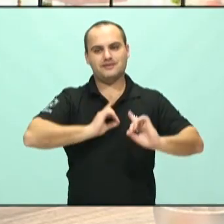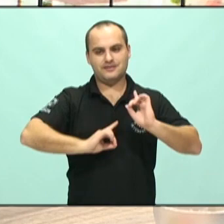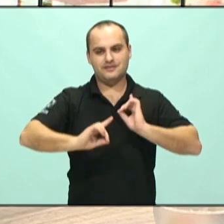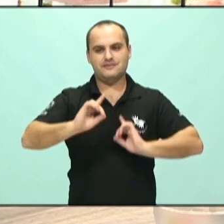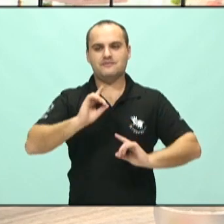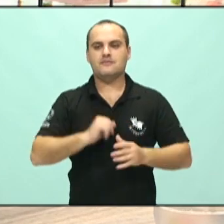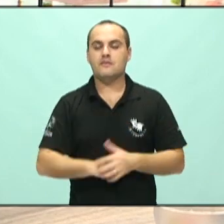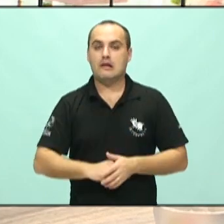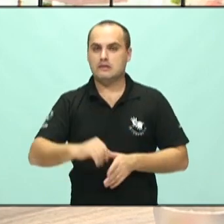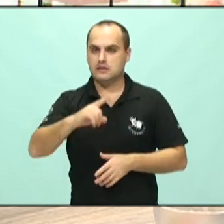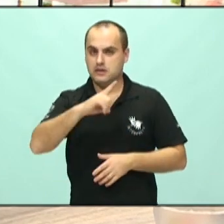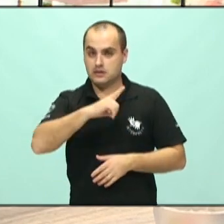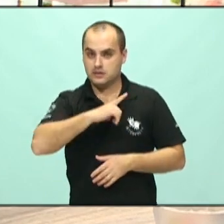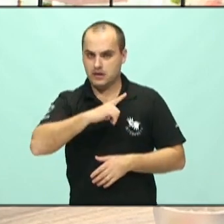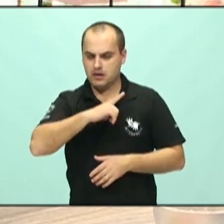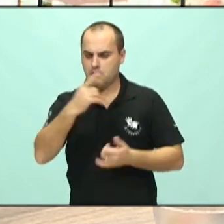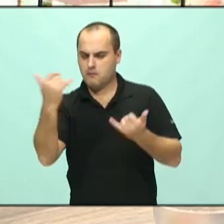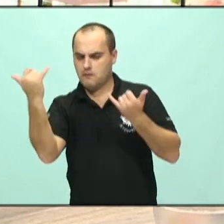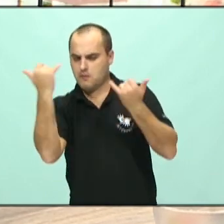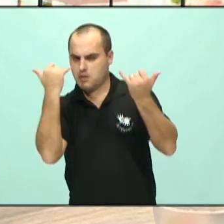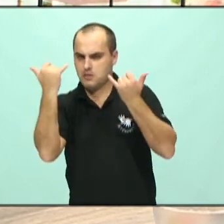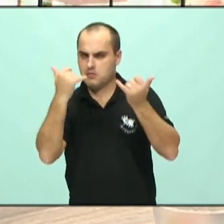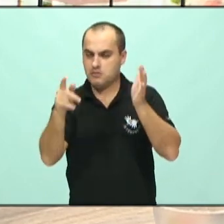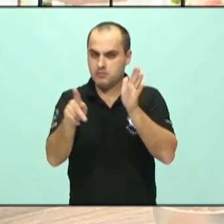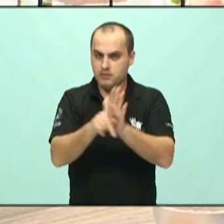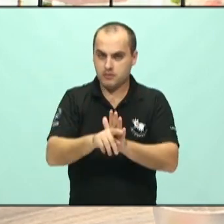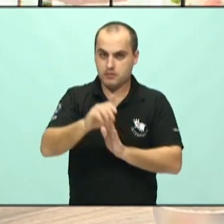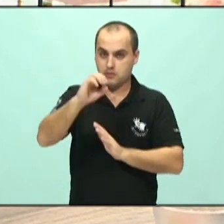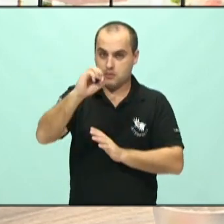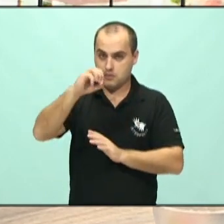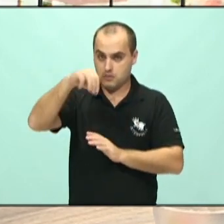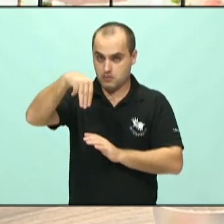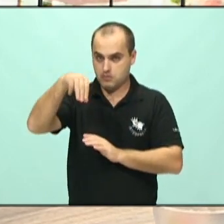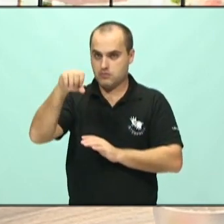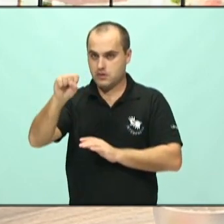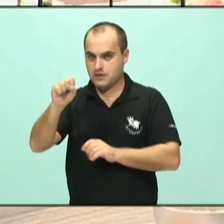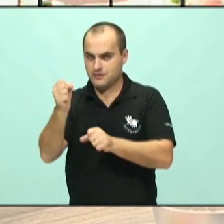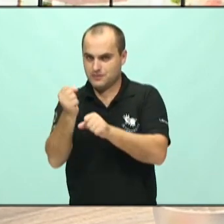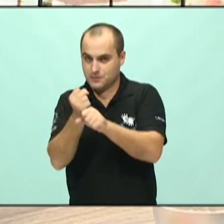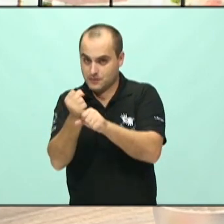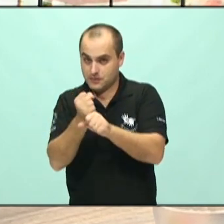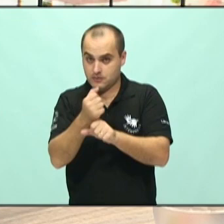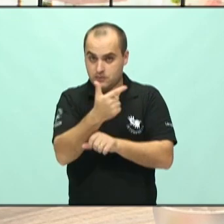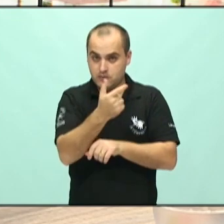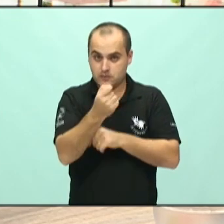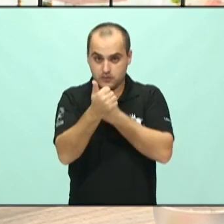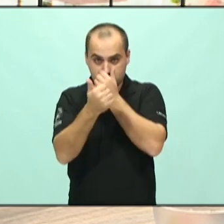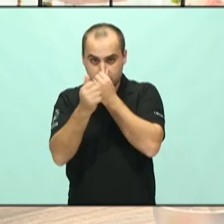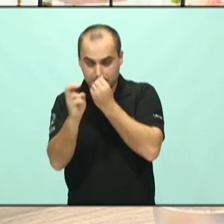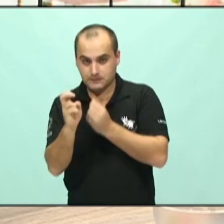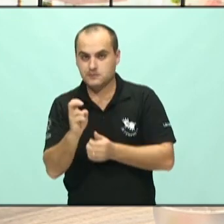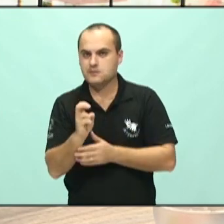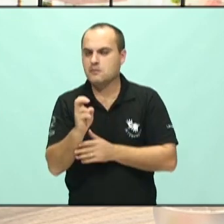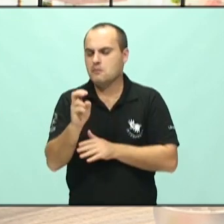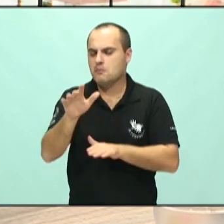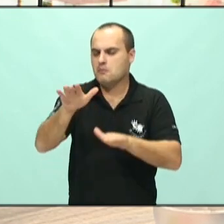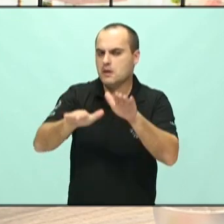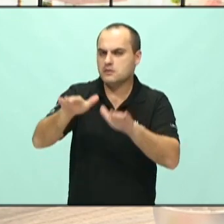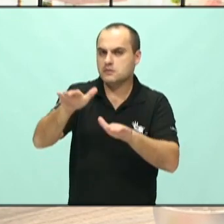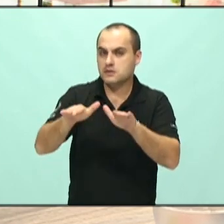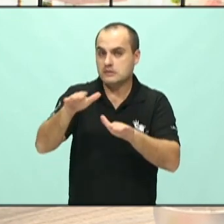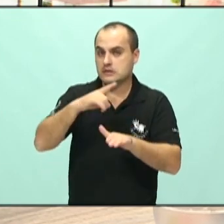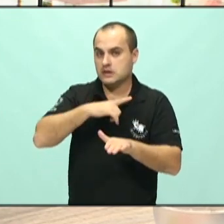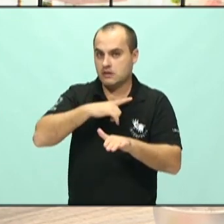dados da Organização Mundial da Saúde, do ano de 2015, que 20% de